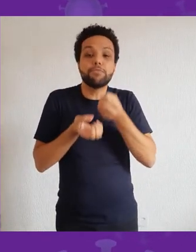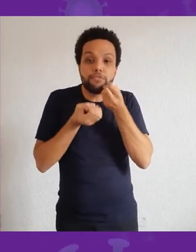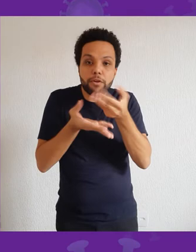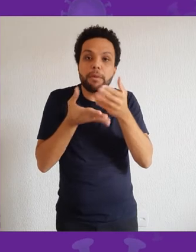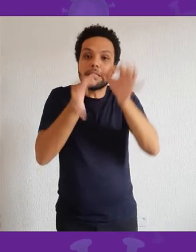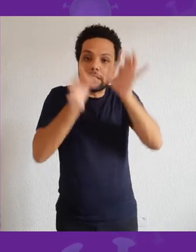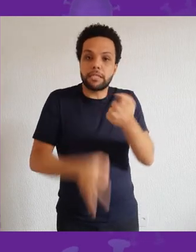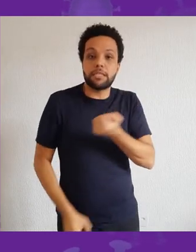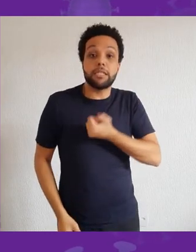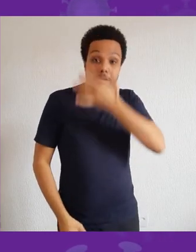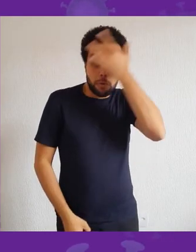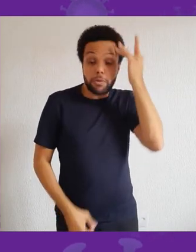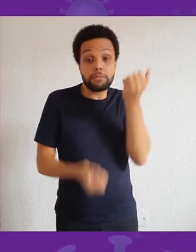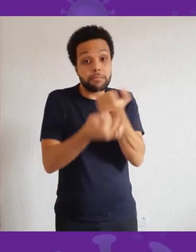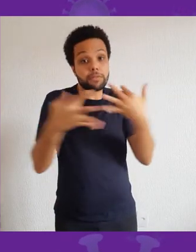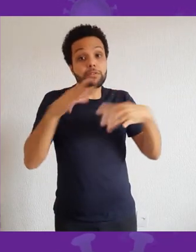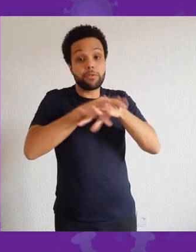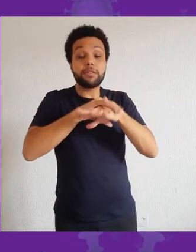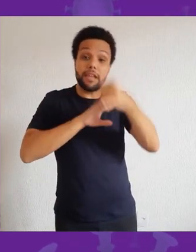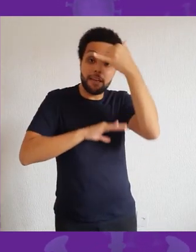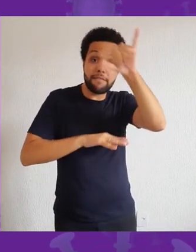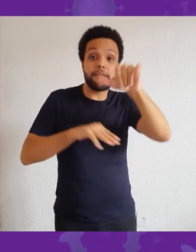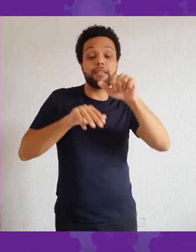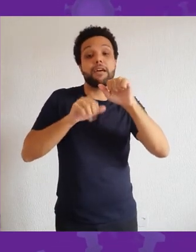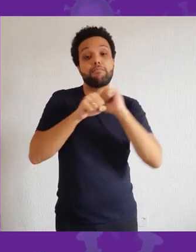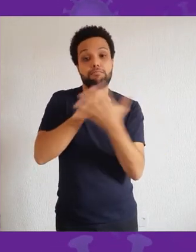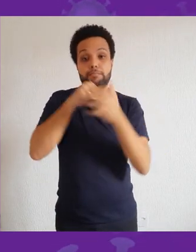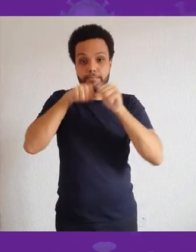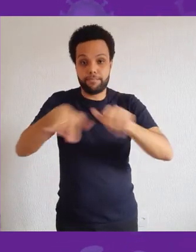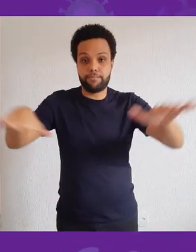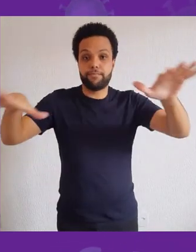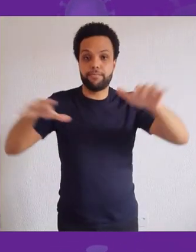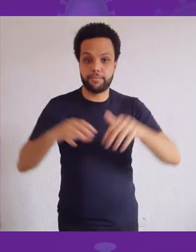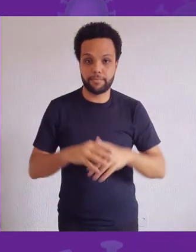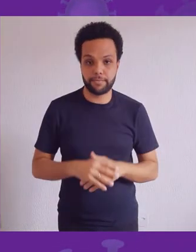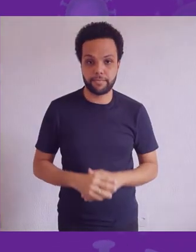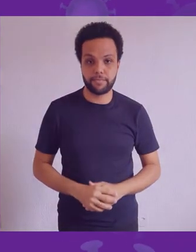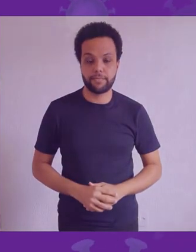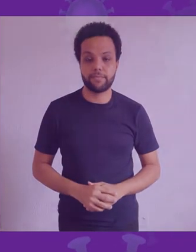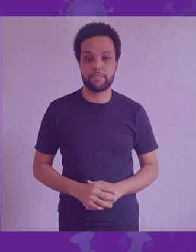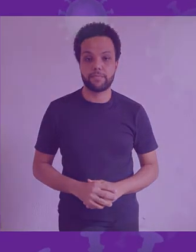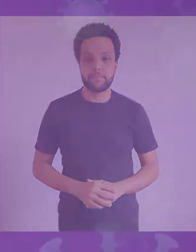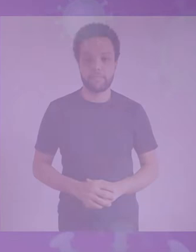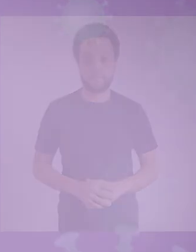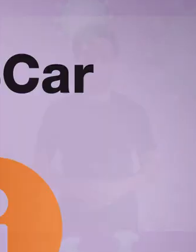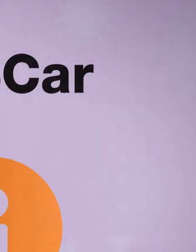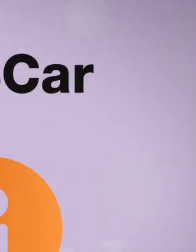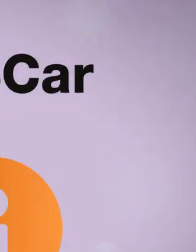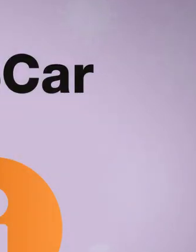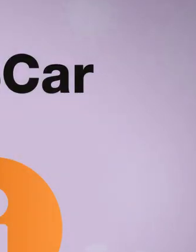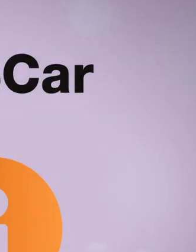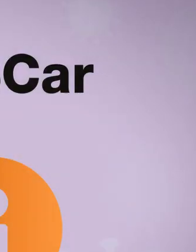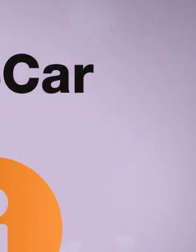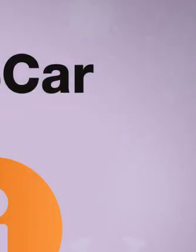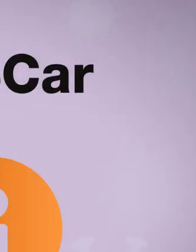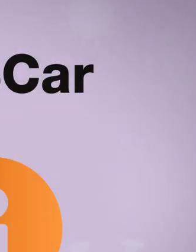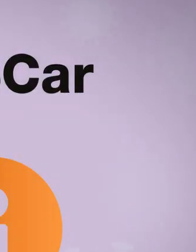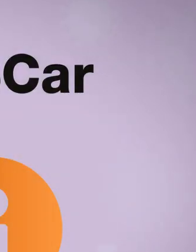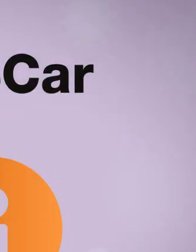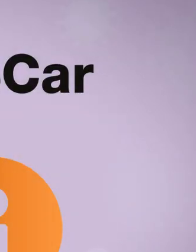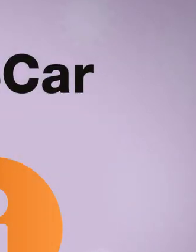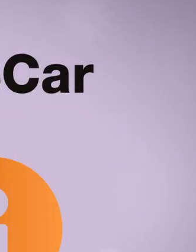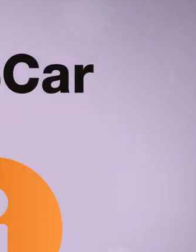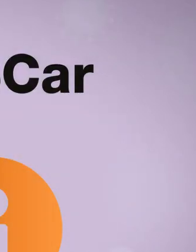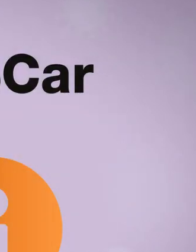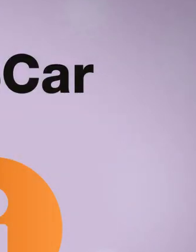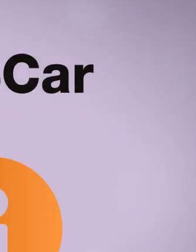e os planejamentos de maneira melhor qualificada. Música Música